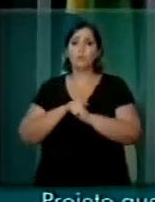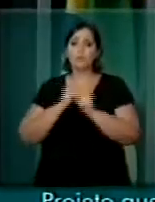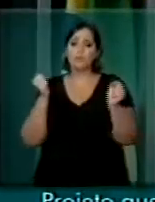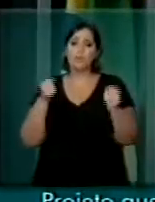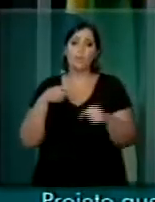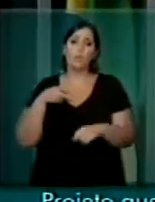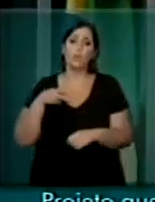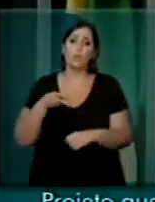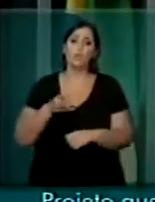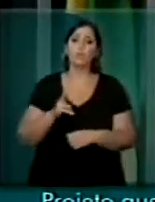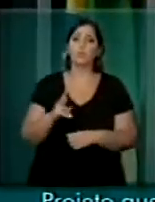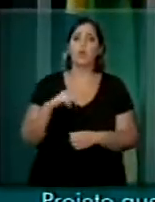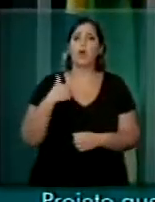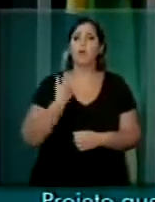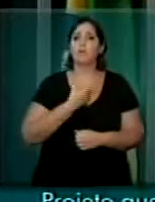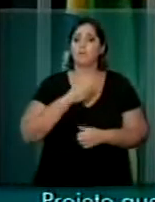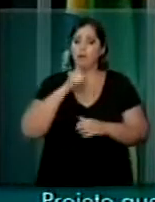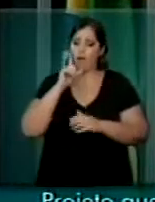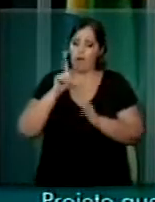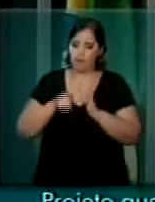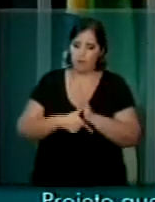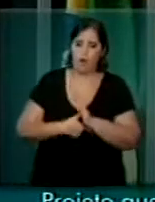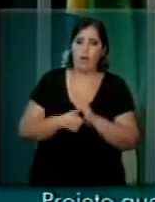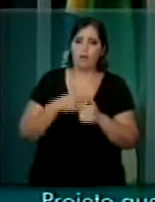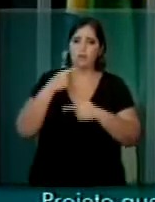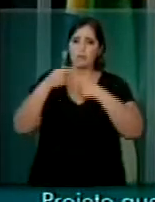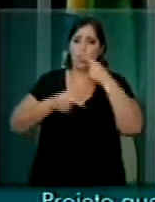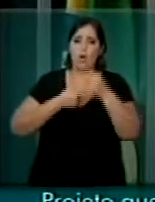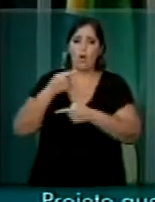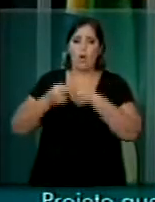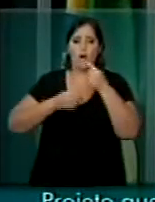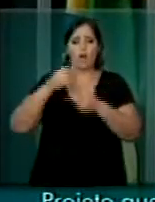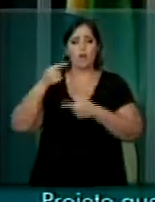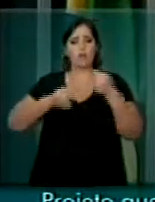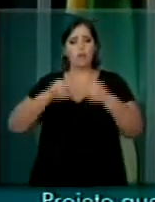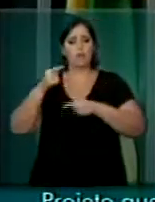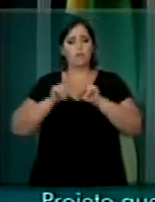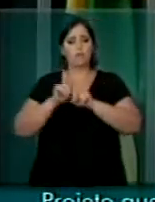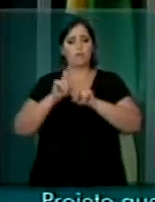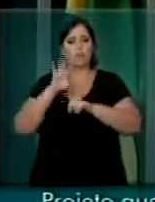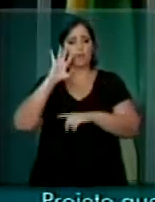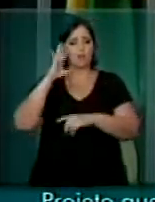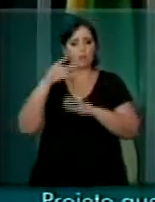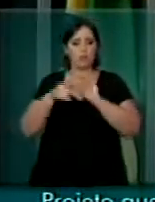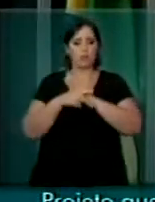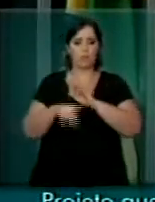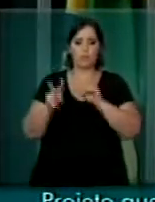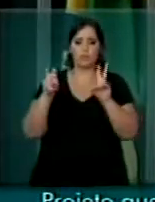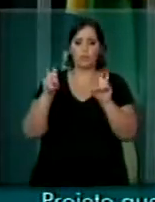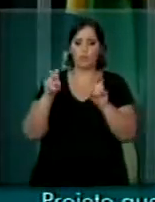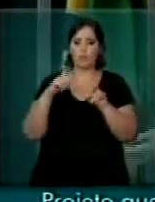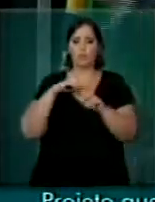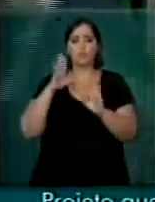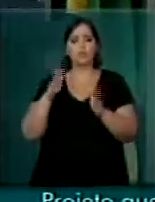postergar o debate e a deliberação sobre essa questão. São 22